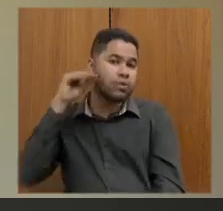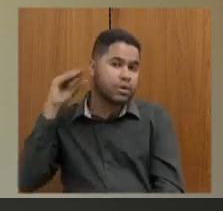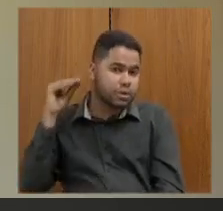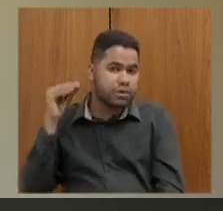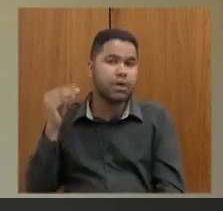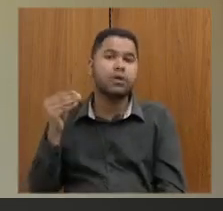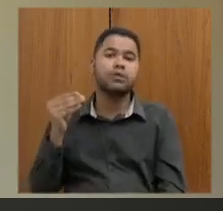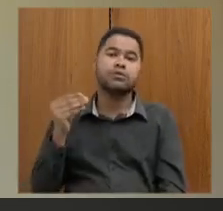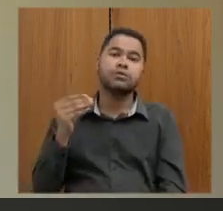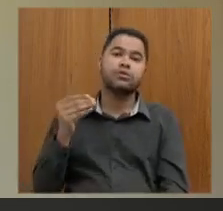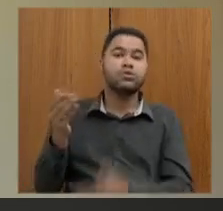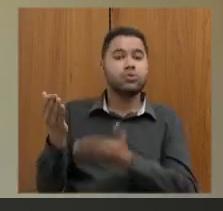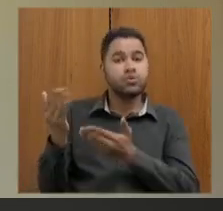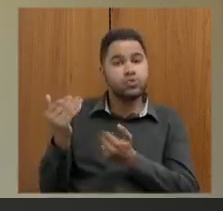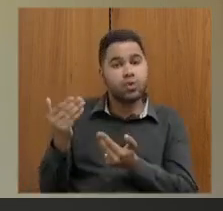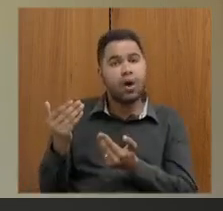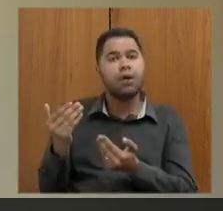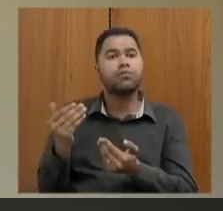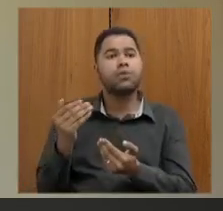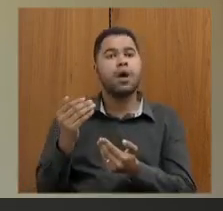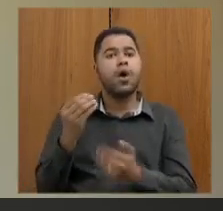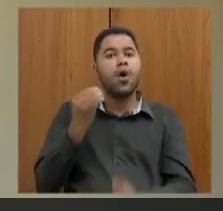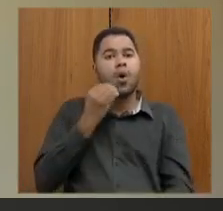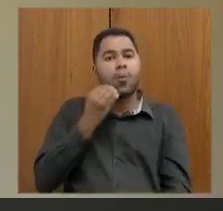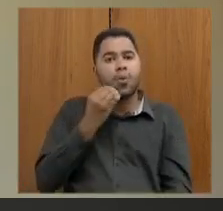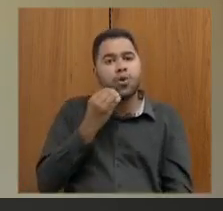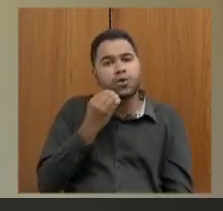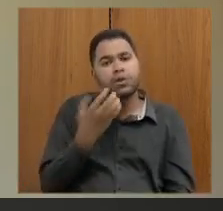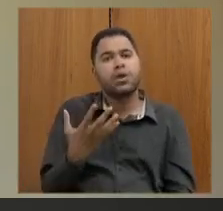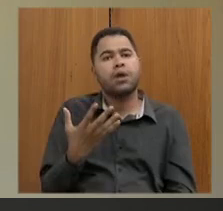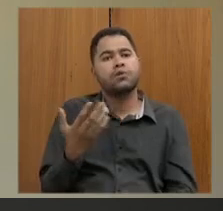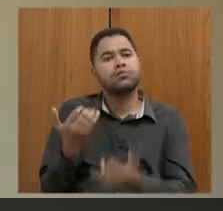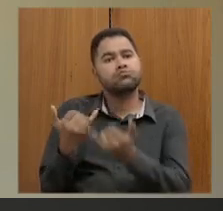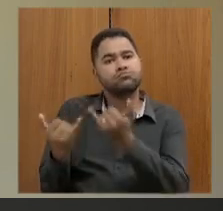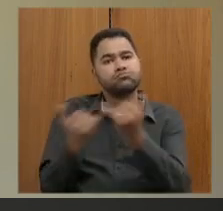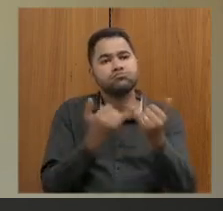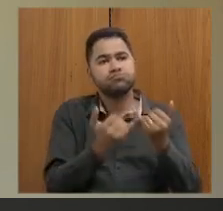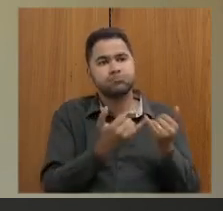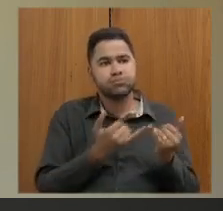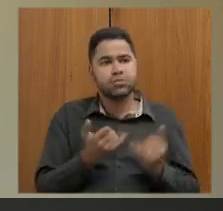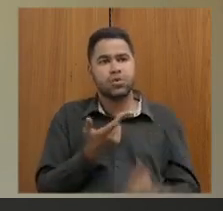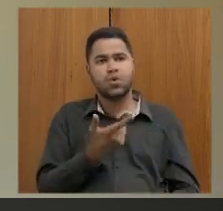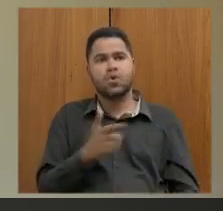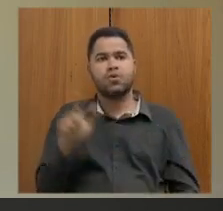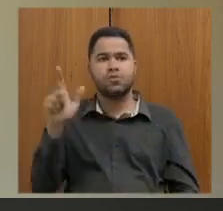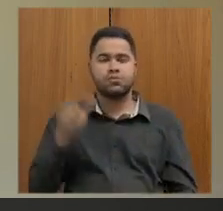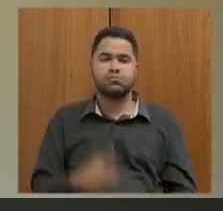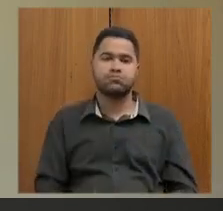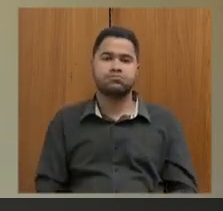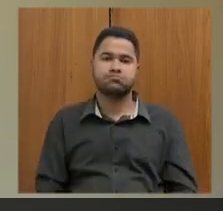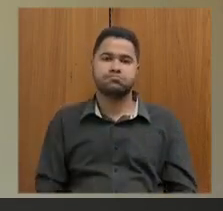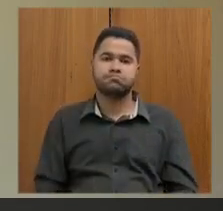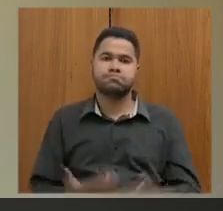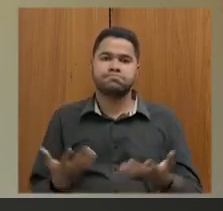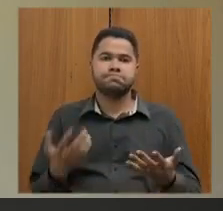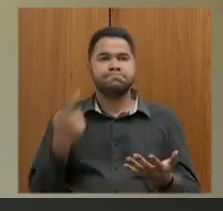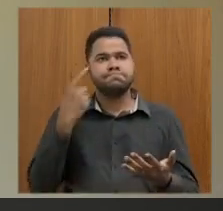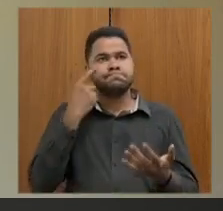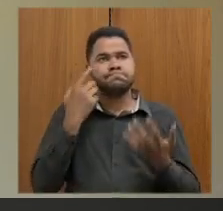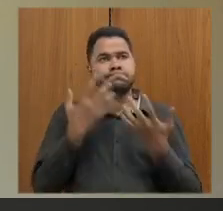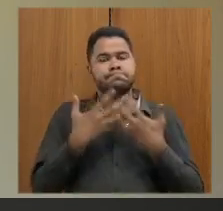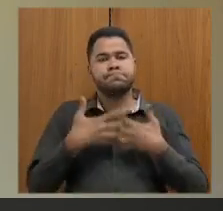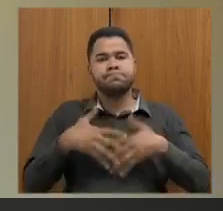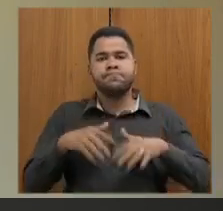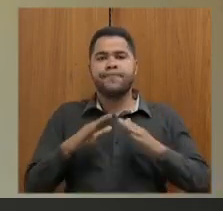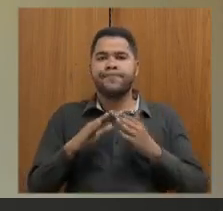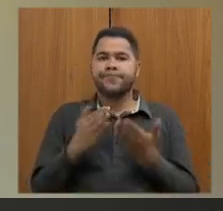oportunidades semelhantes iguais as que estão em outros padrões de educação é inadmissível a